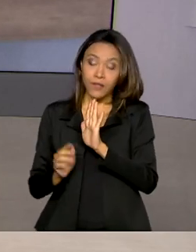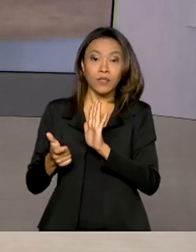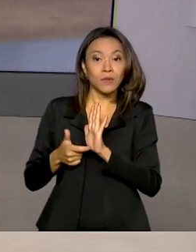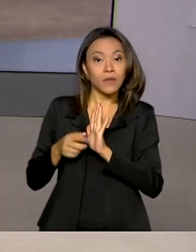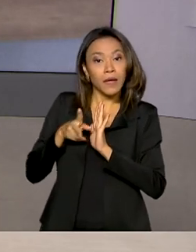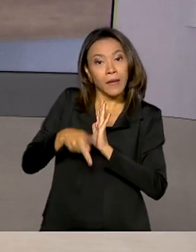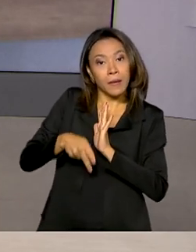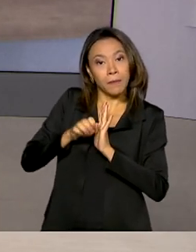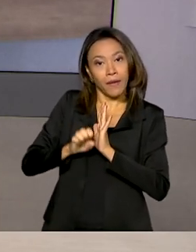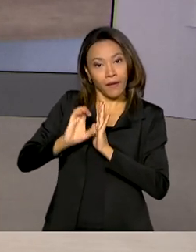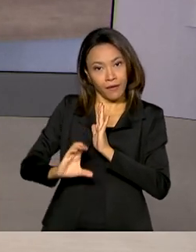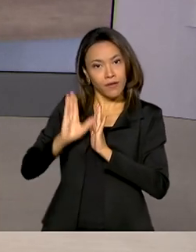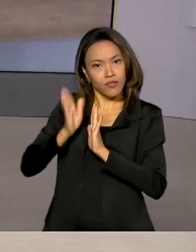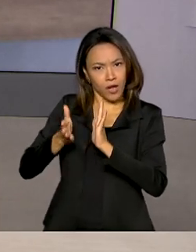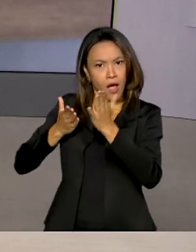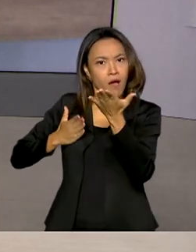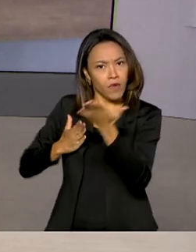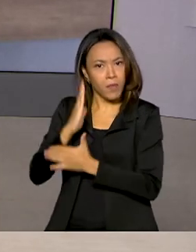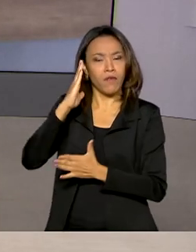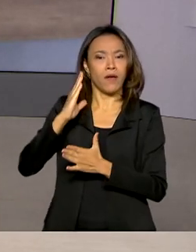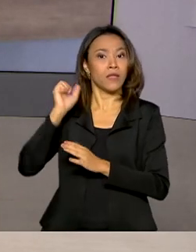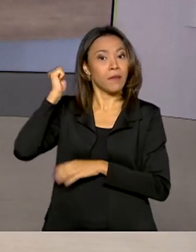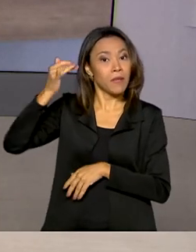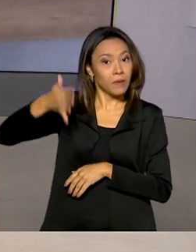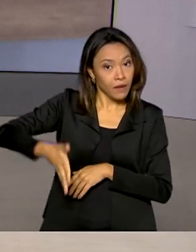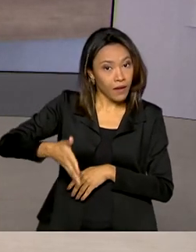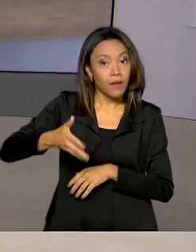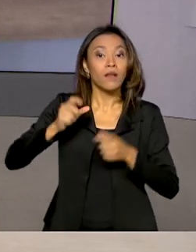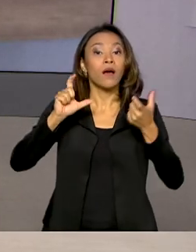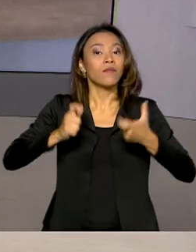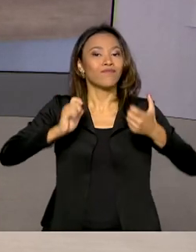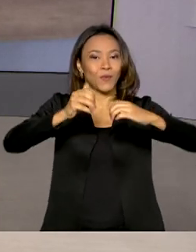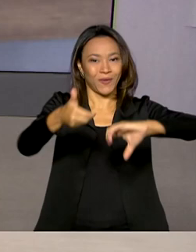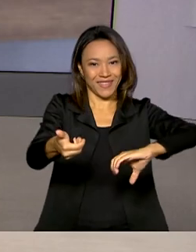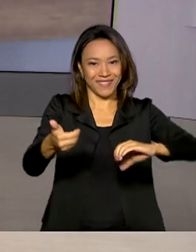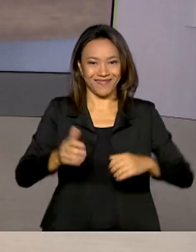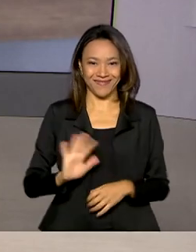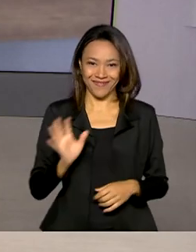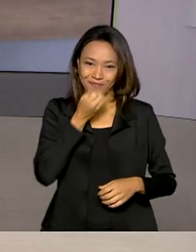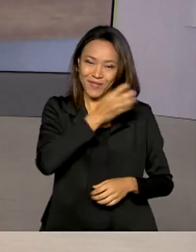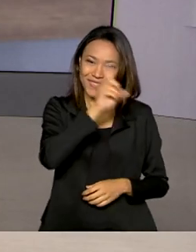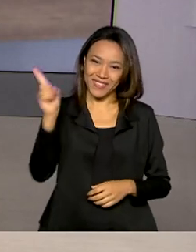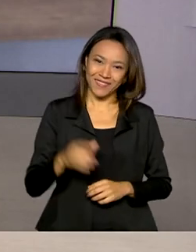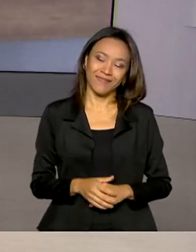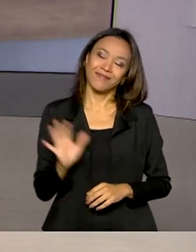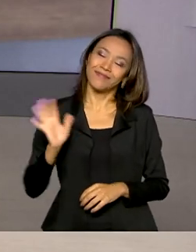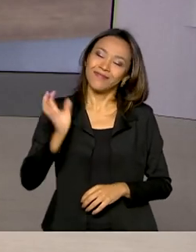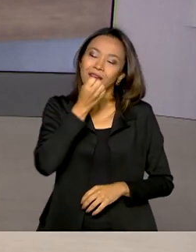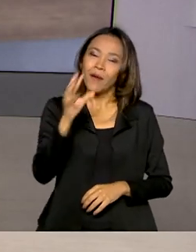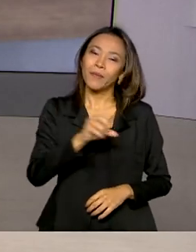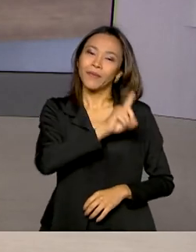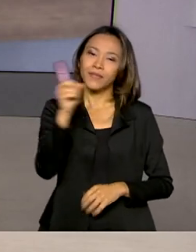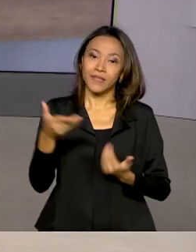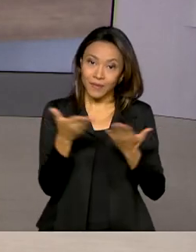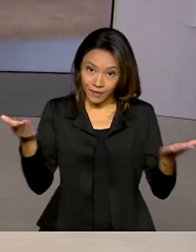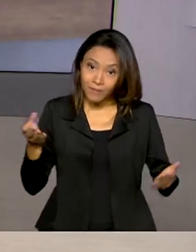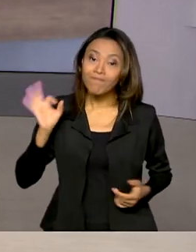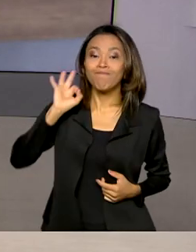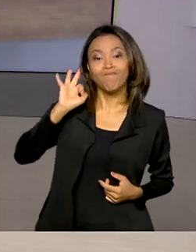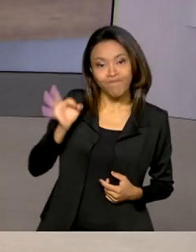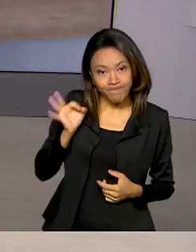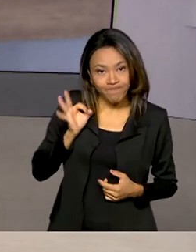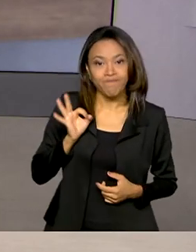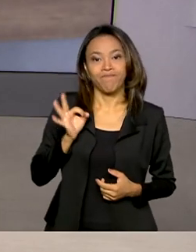PEC, ele foi aprovado nessa madrugada pelo Congresso. Não é isso? Bom dia. Olá, bom dia, Daniel. Bom dia a todos. É isso mesmo.